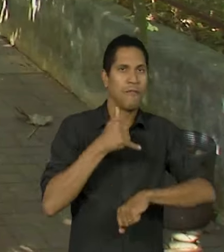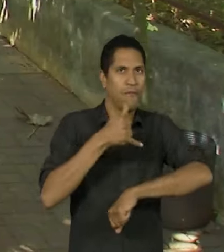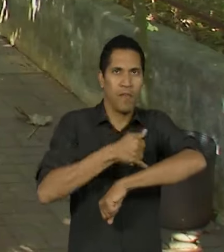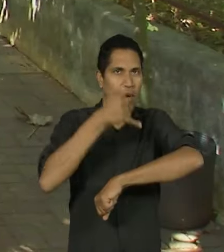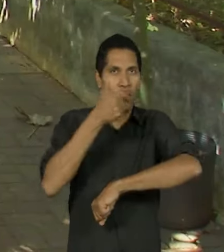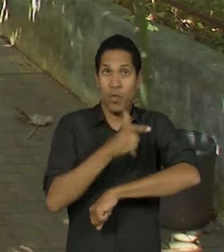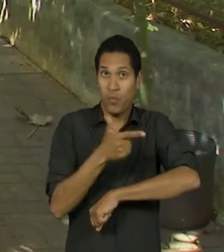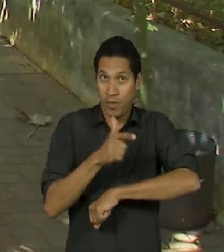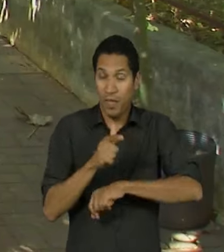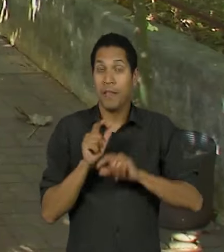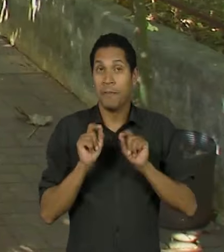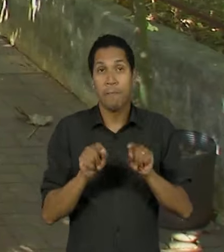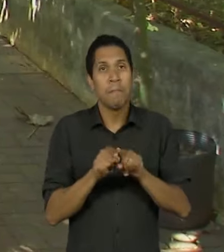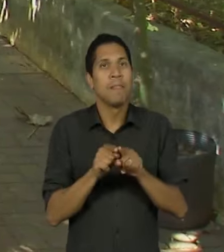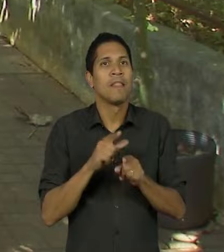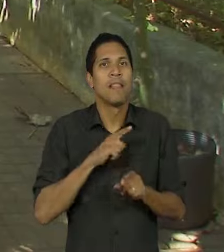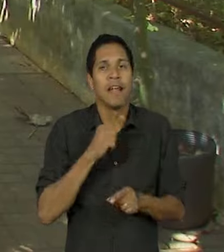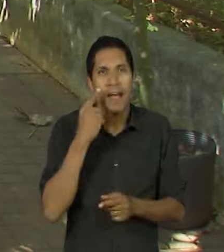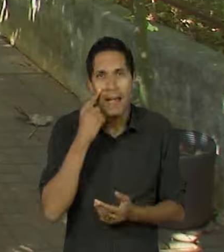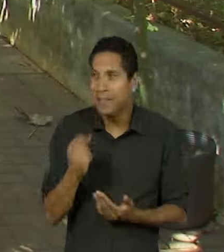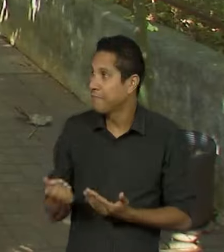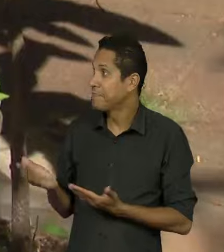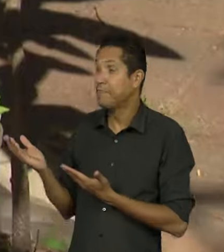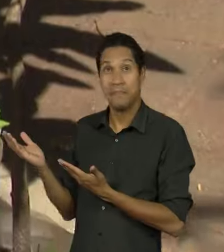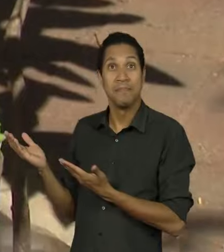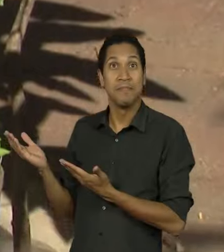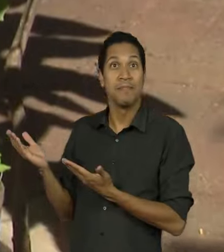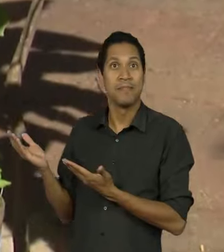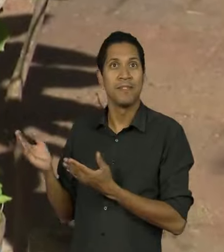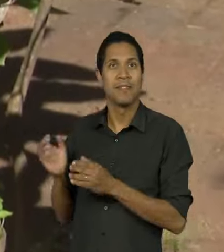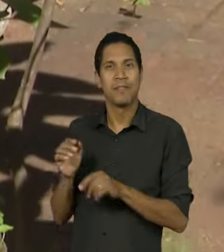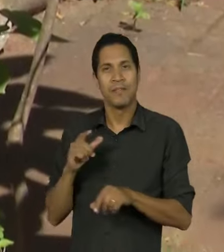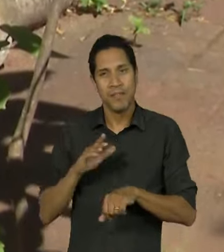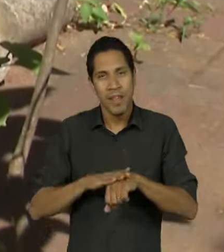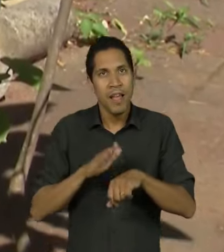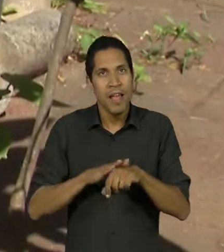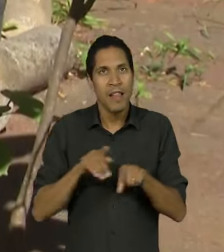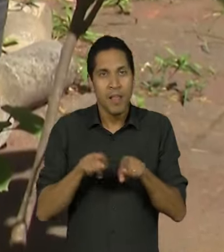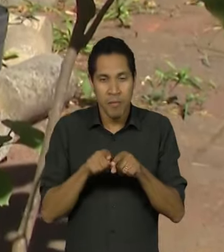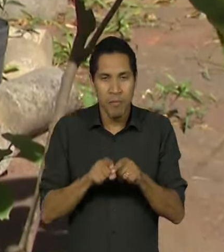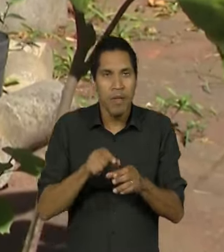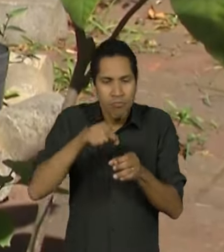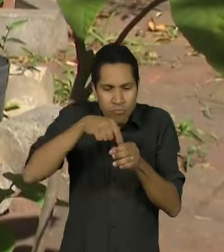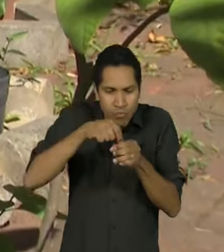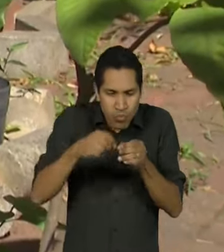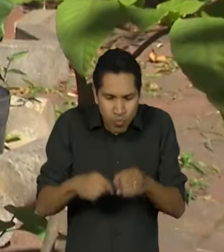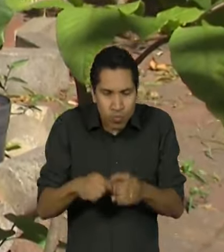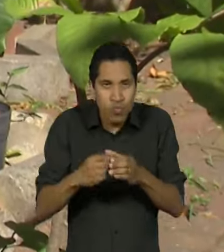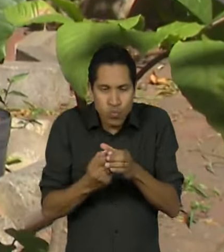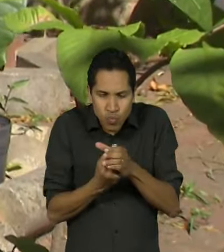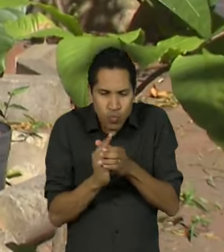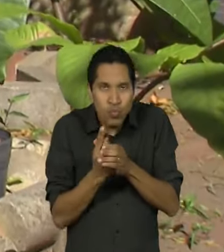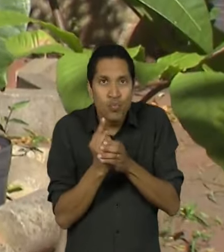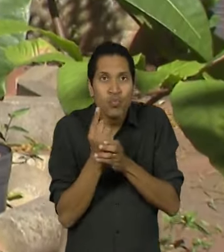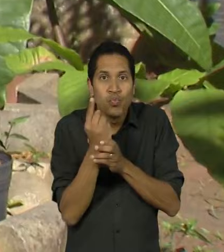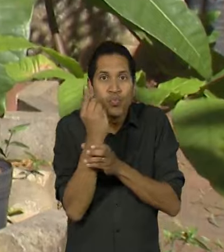Na Horta das Flores também há este viveiro para a produção de mudas de espécies nativas como a Araucária da